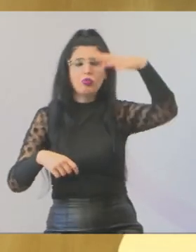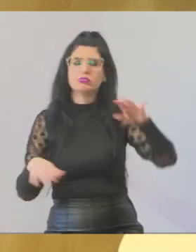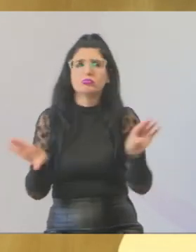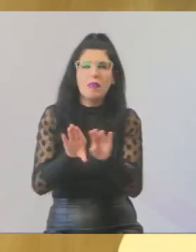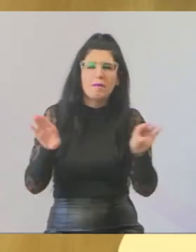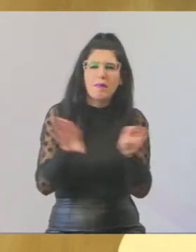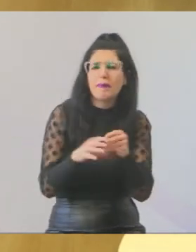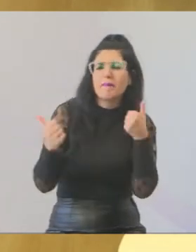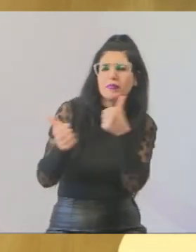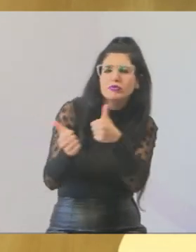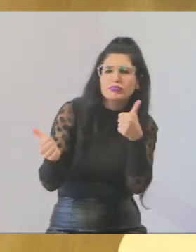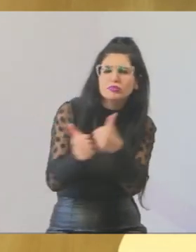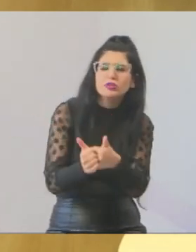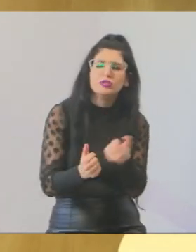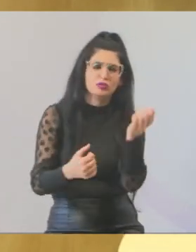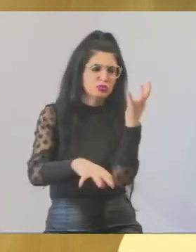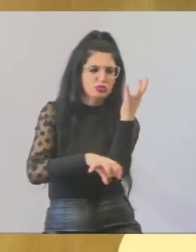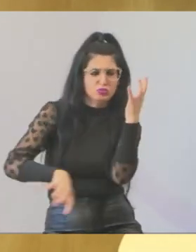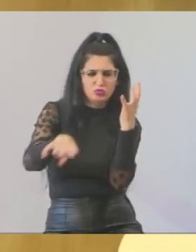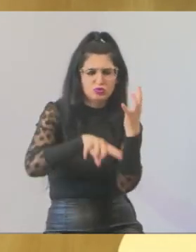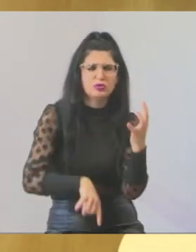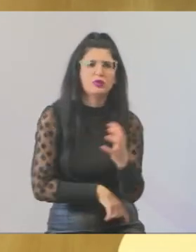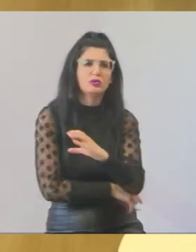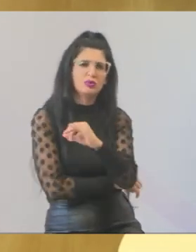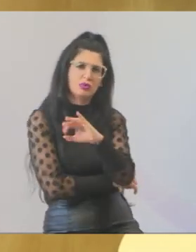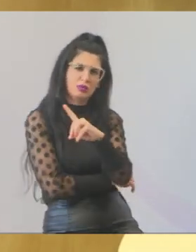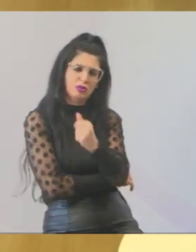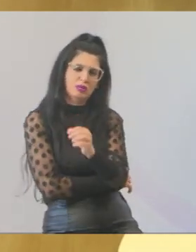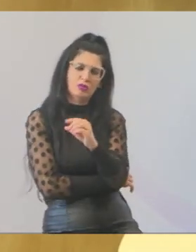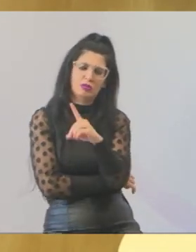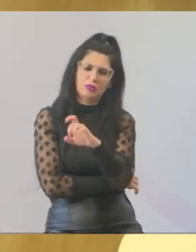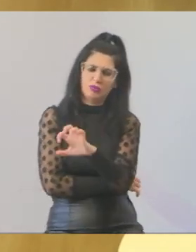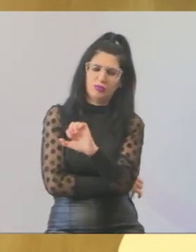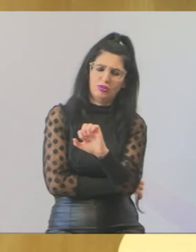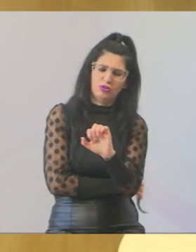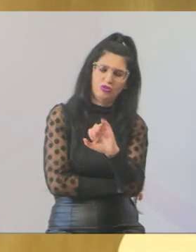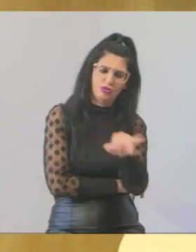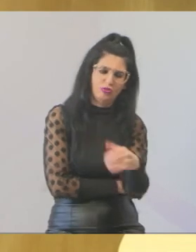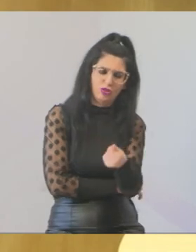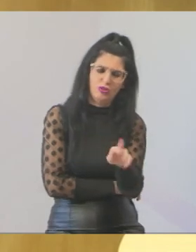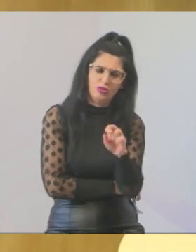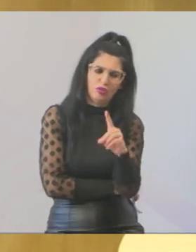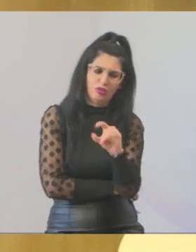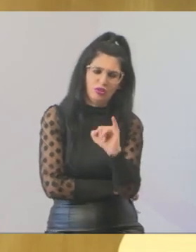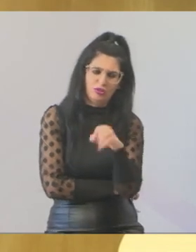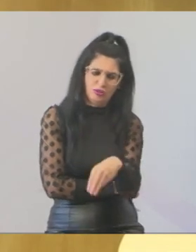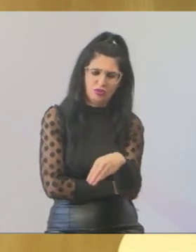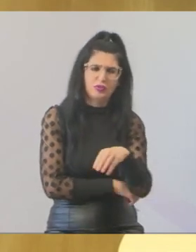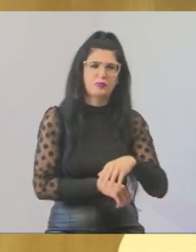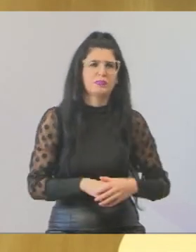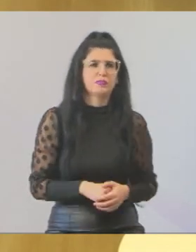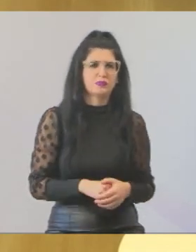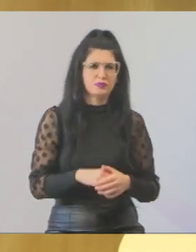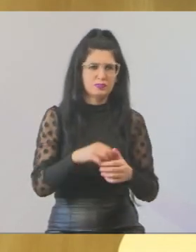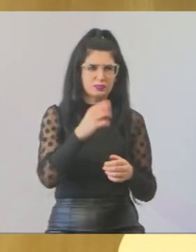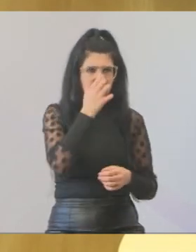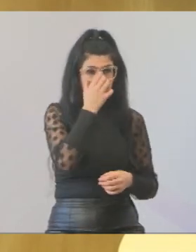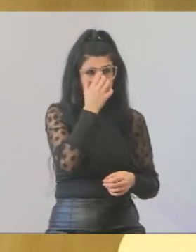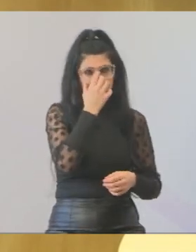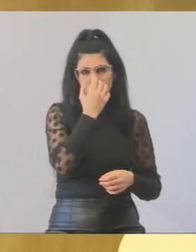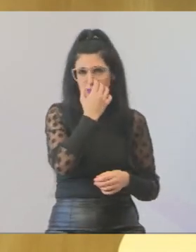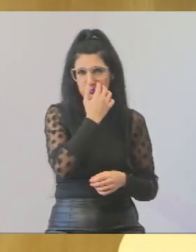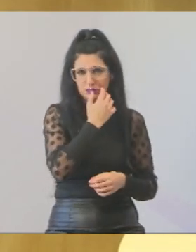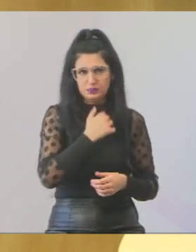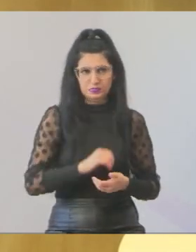Cidade Jardim, que é na rua Abel Rodrigues de Souza, que dá a final da rua, essa rua da Cidade